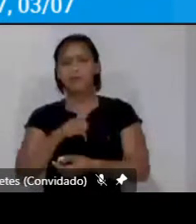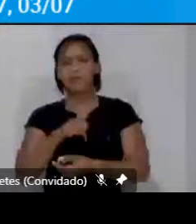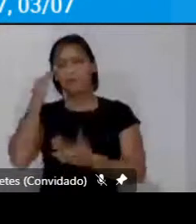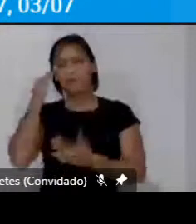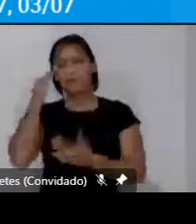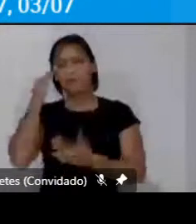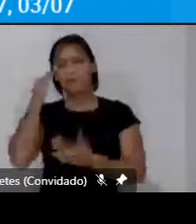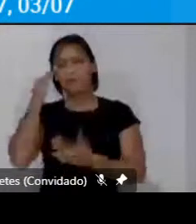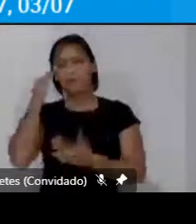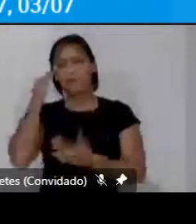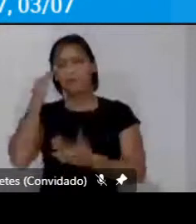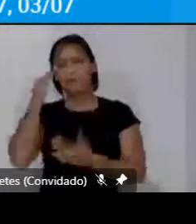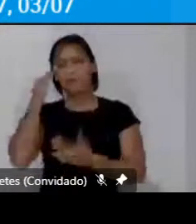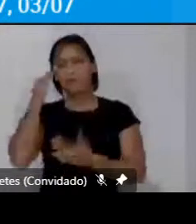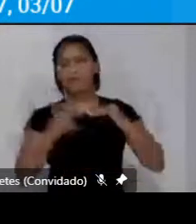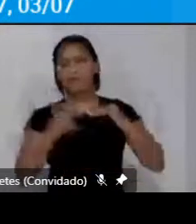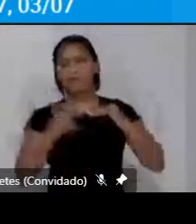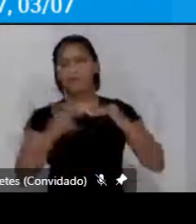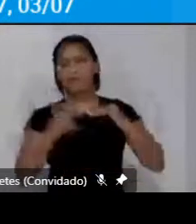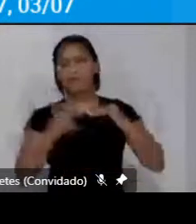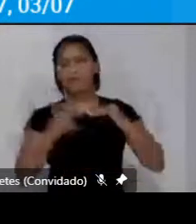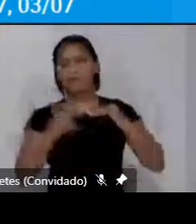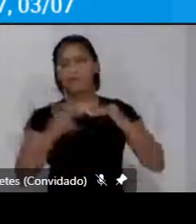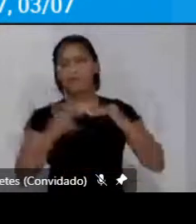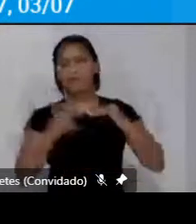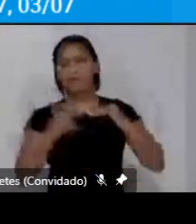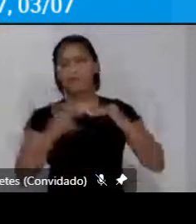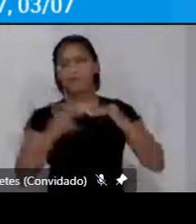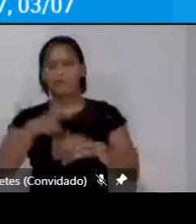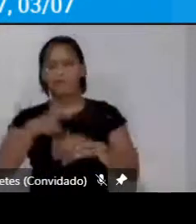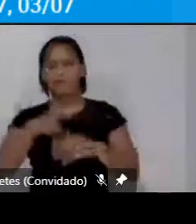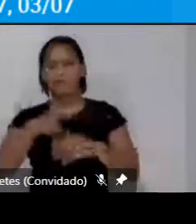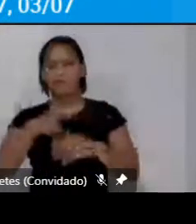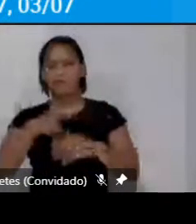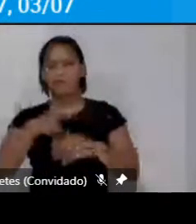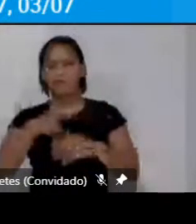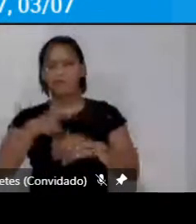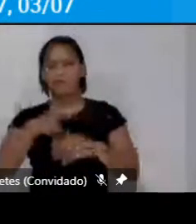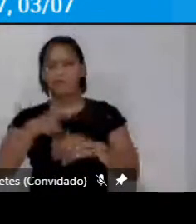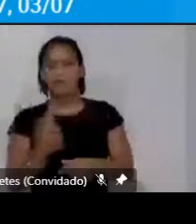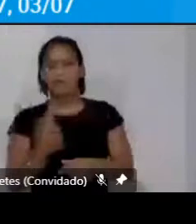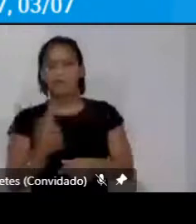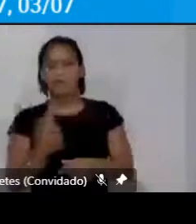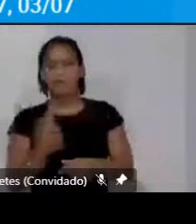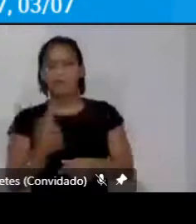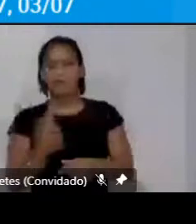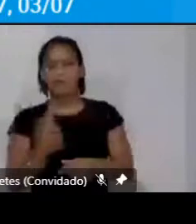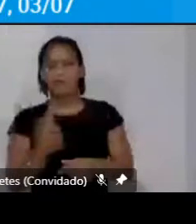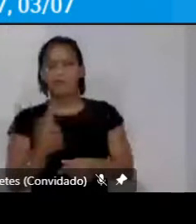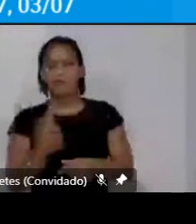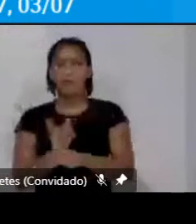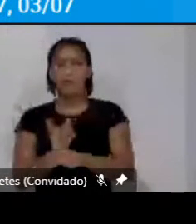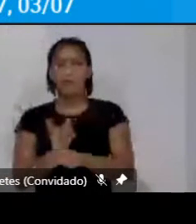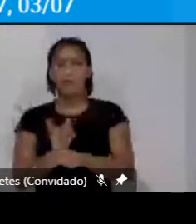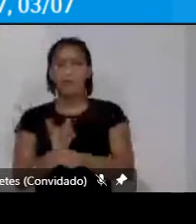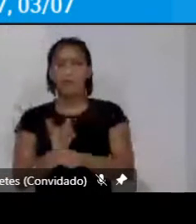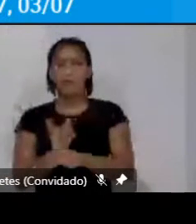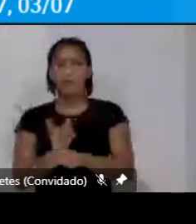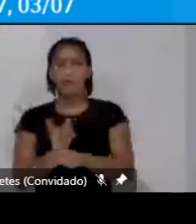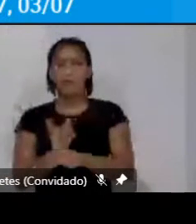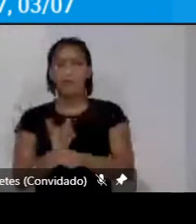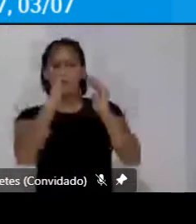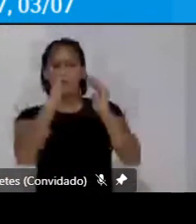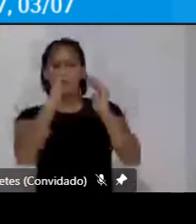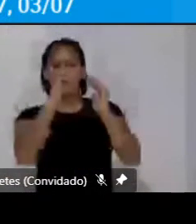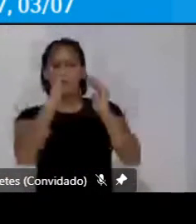espaço e o lugar numa lógica das hierarquias de inclusão e de exclusão de